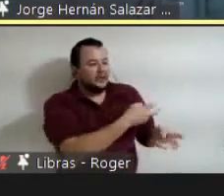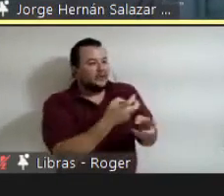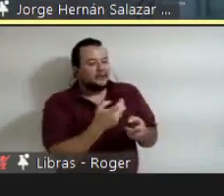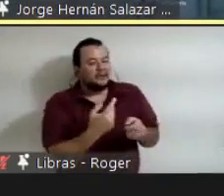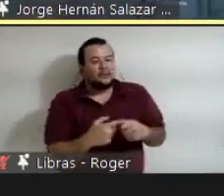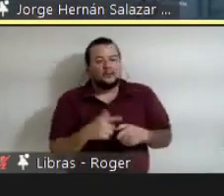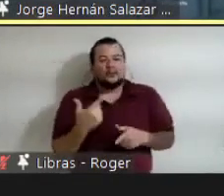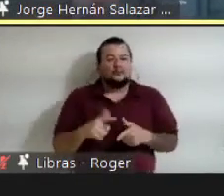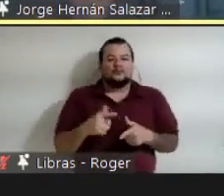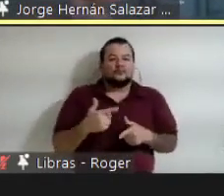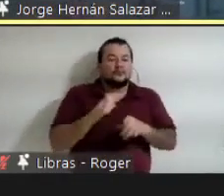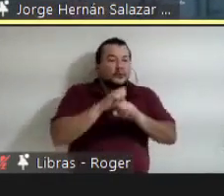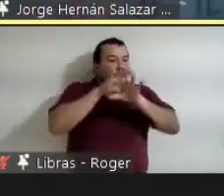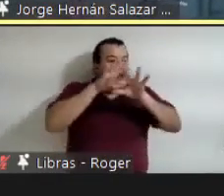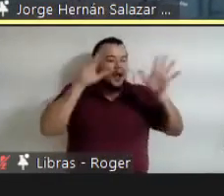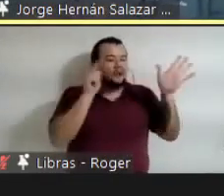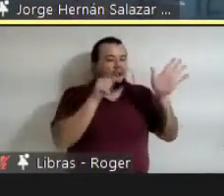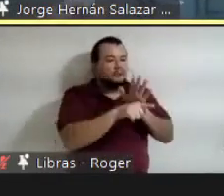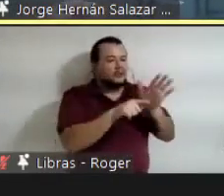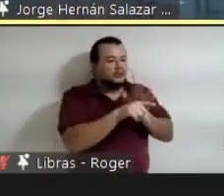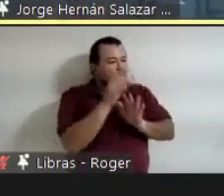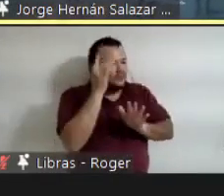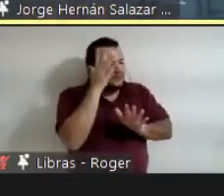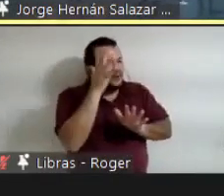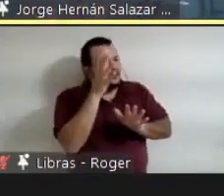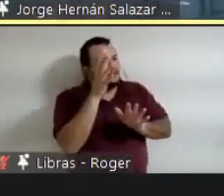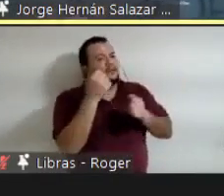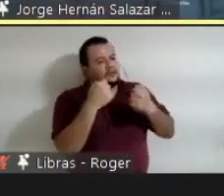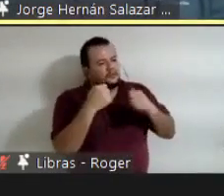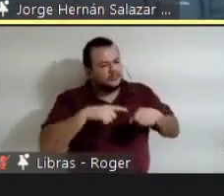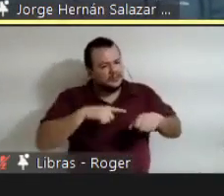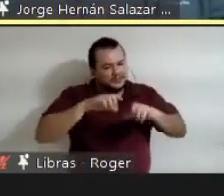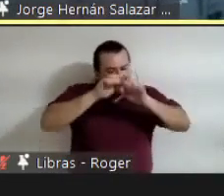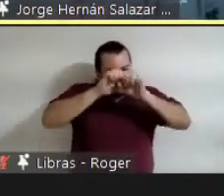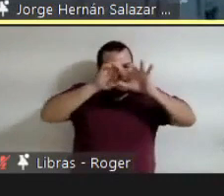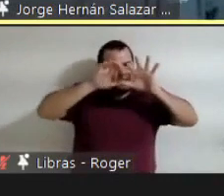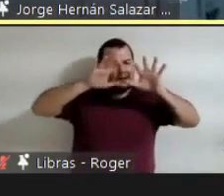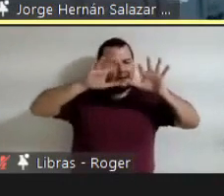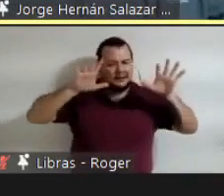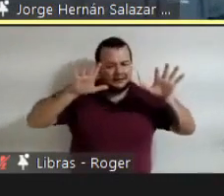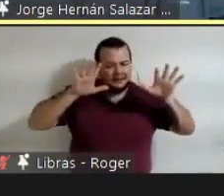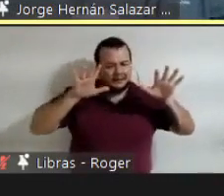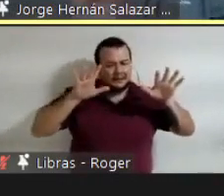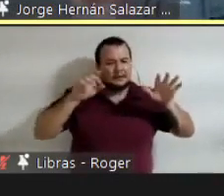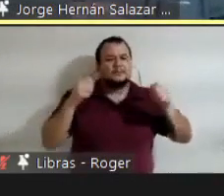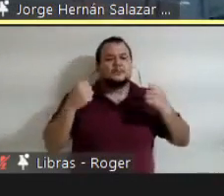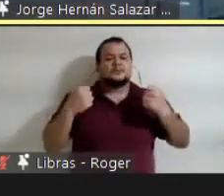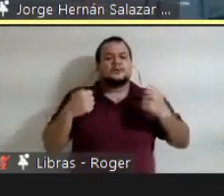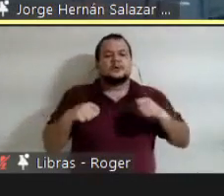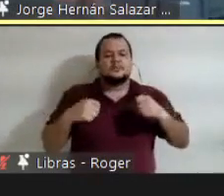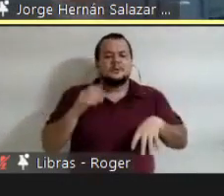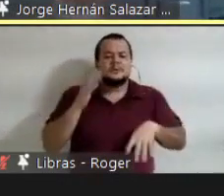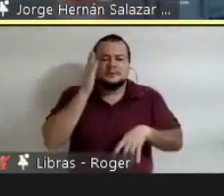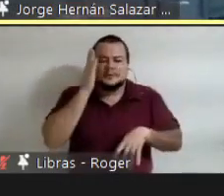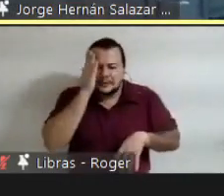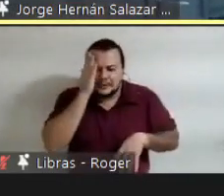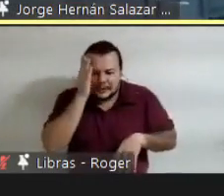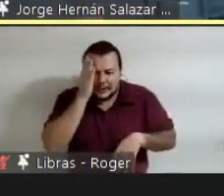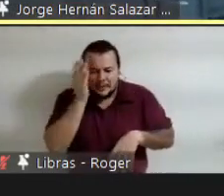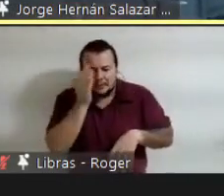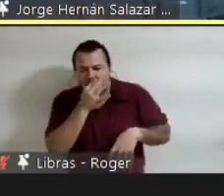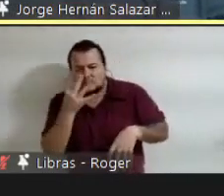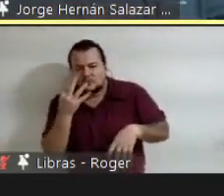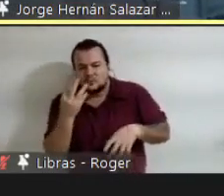Ter claridade conceptual acerca do que se necessita saber, do que é pertinente e